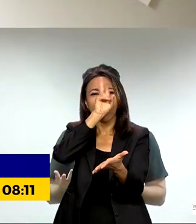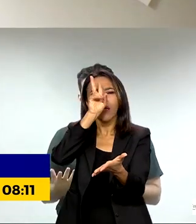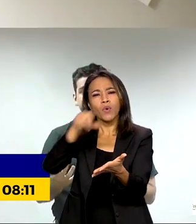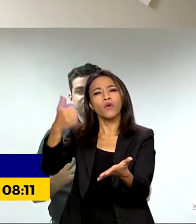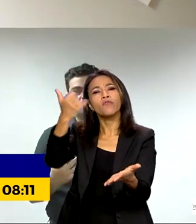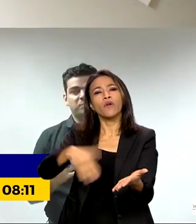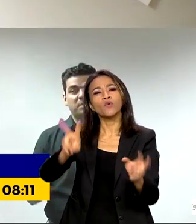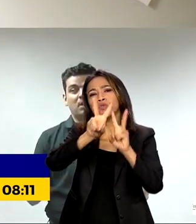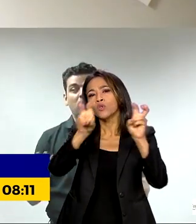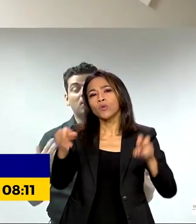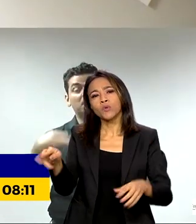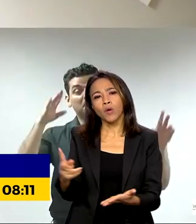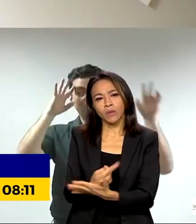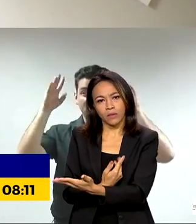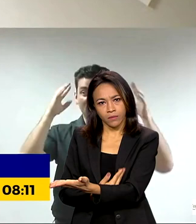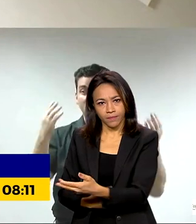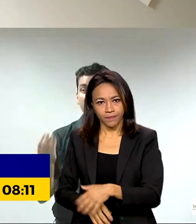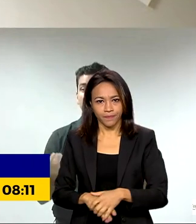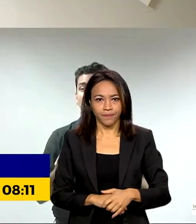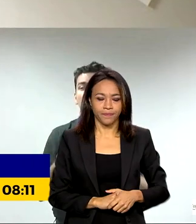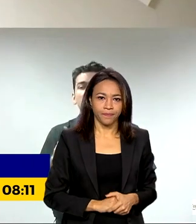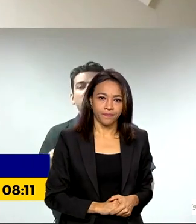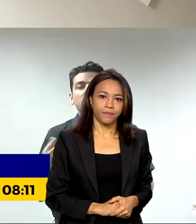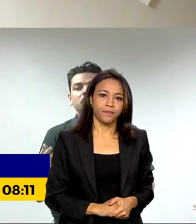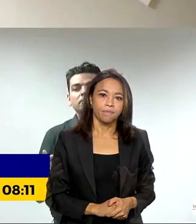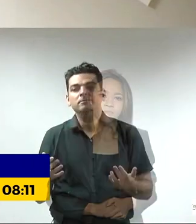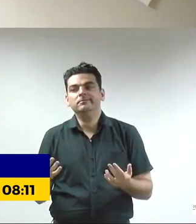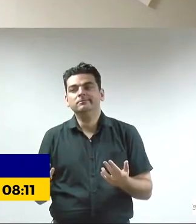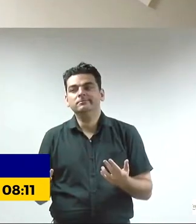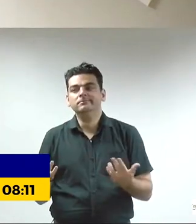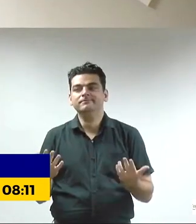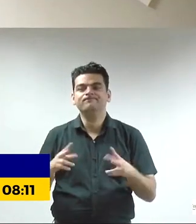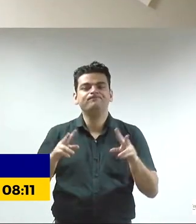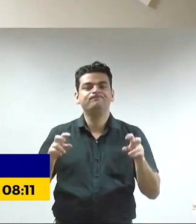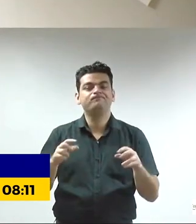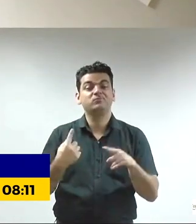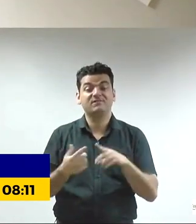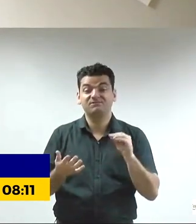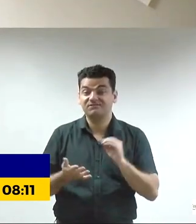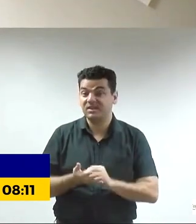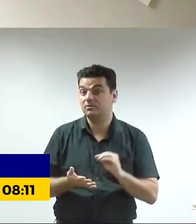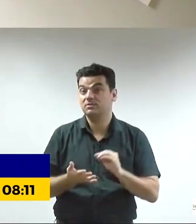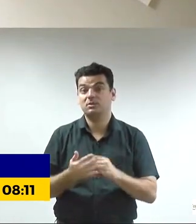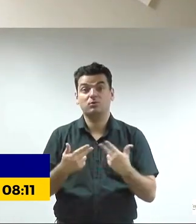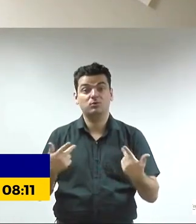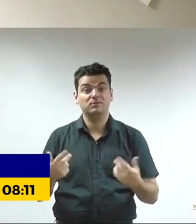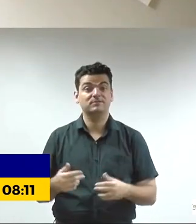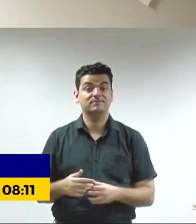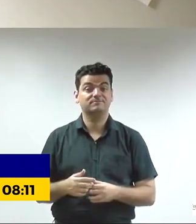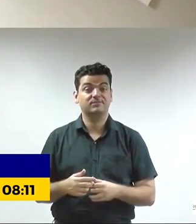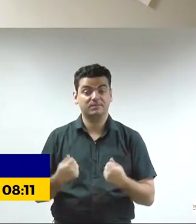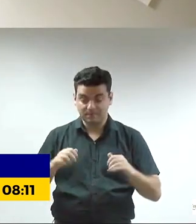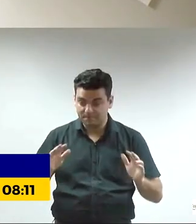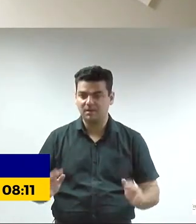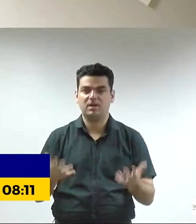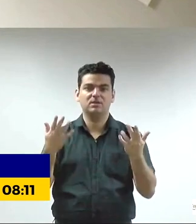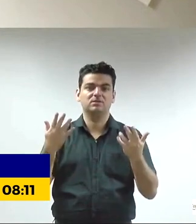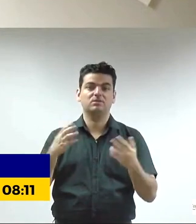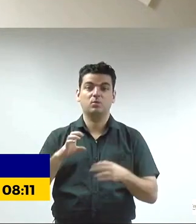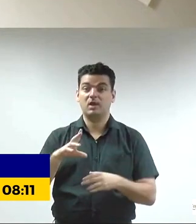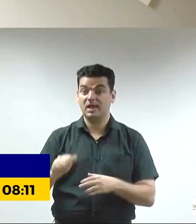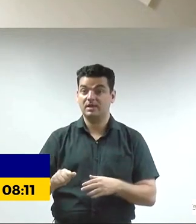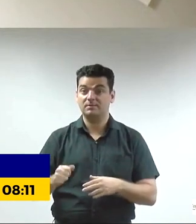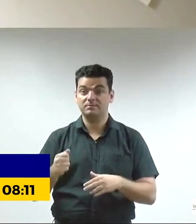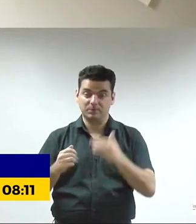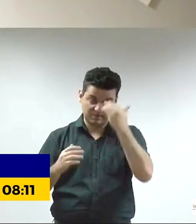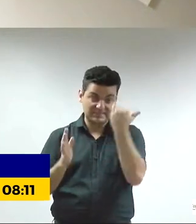Cristina de Oliveira. Como enfrentar, de fato, esse déficit histórico de implementação do estatuto,